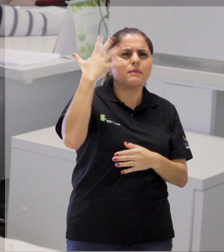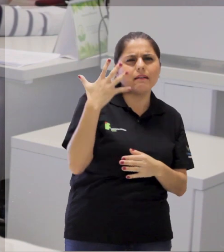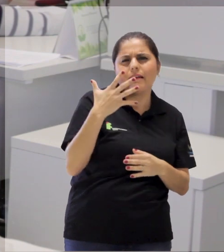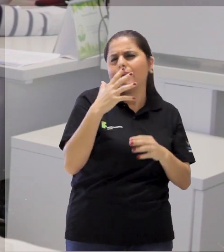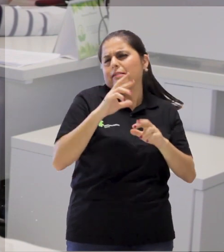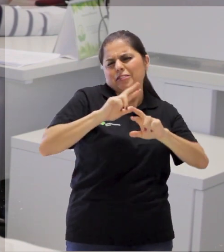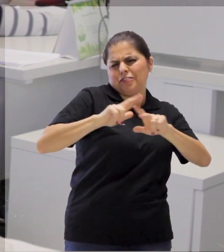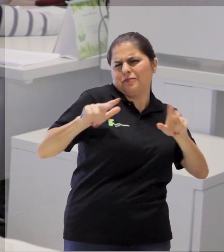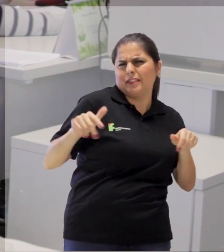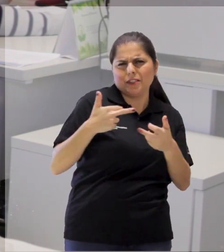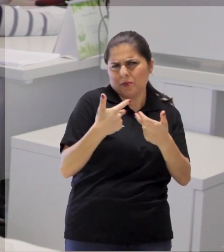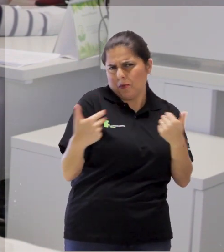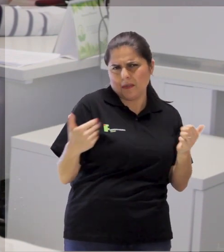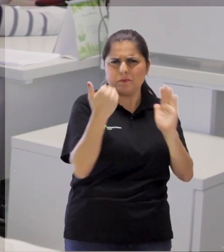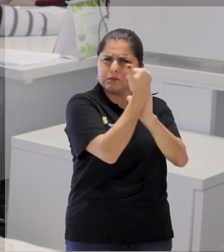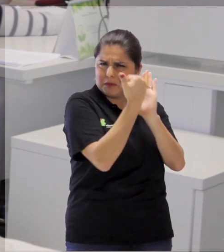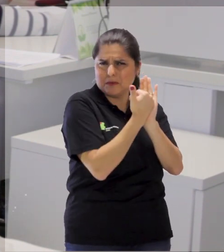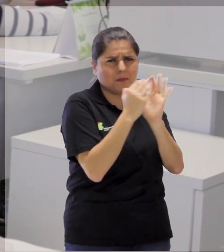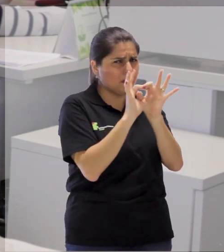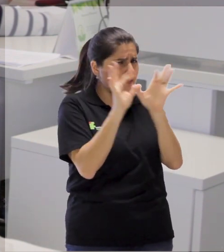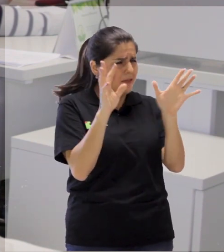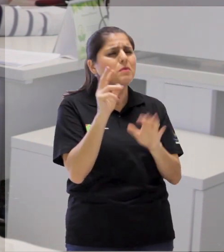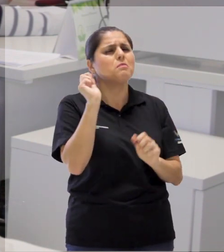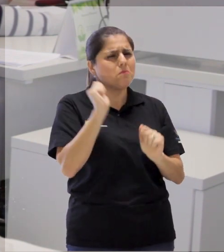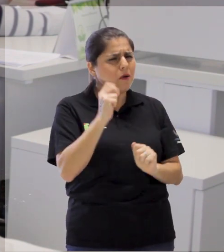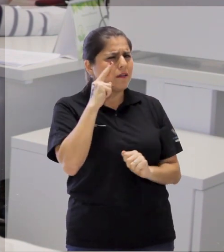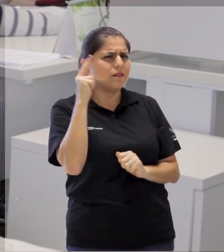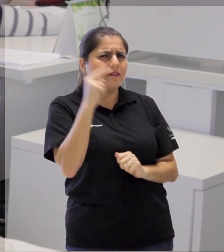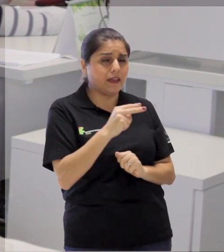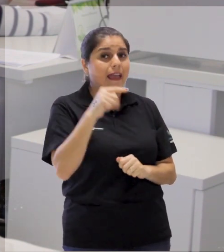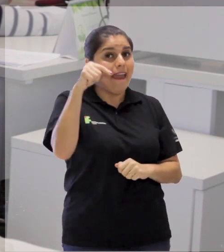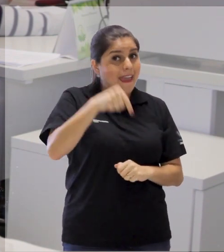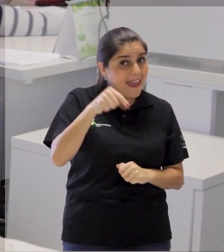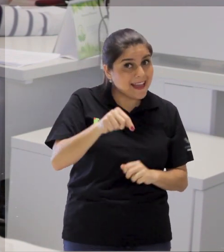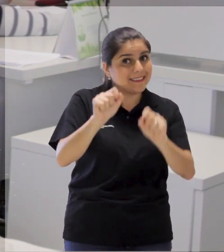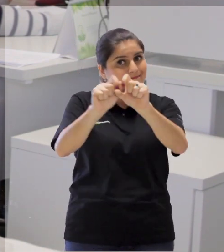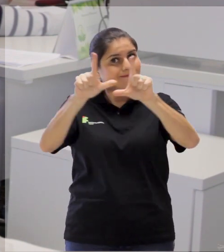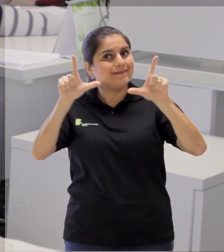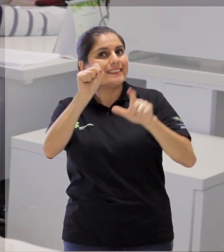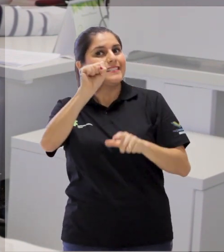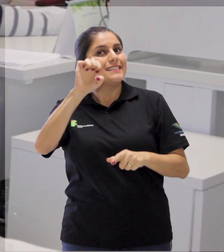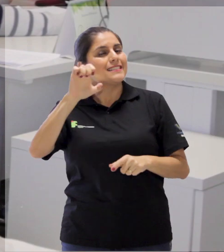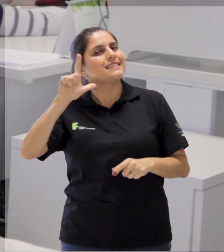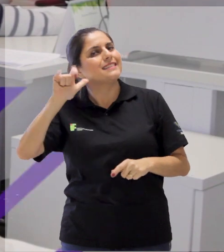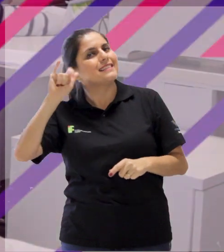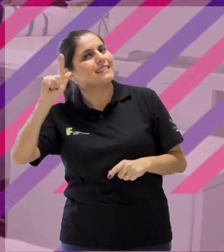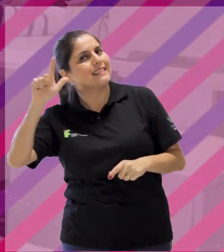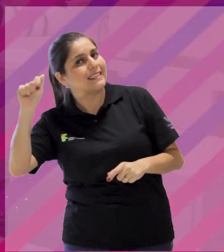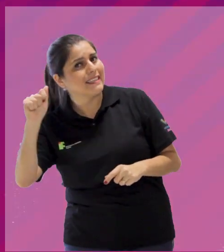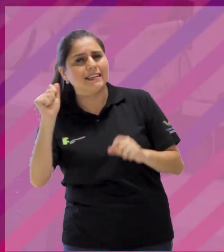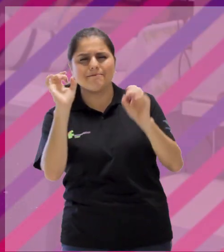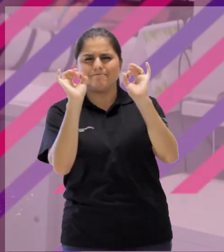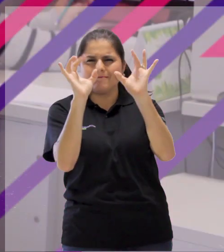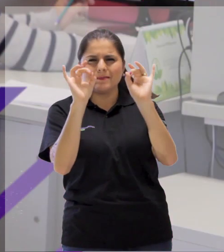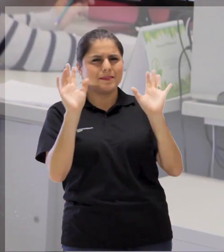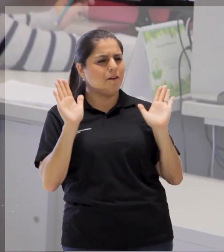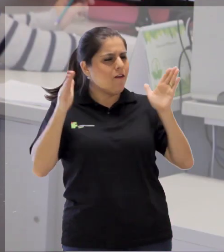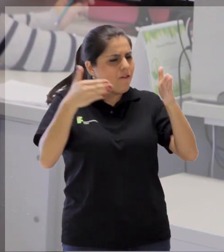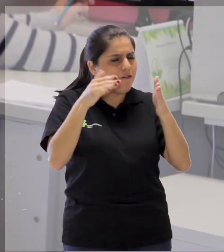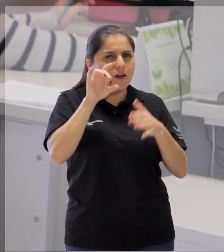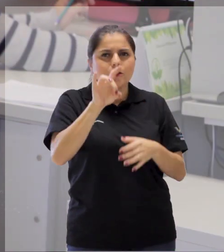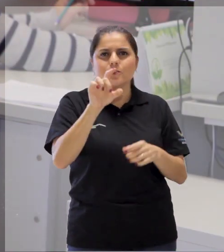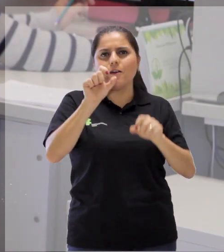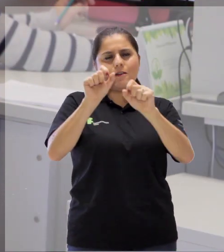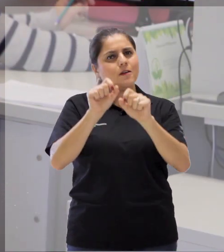estão todas as palestras e os horários bem certinhos que cada um desses eventos vai acontecer. Então confere lá. Este